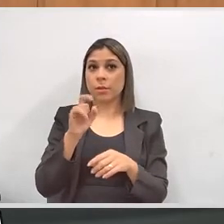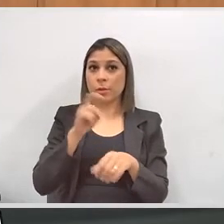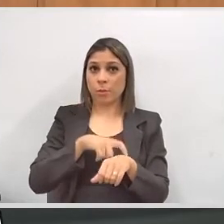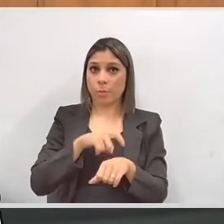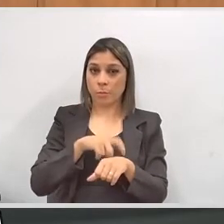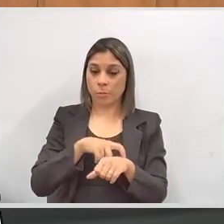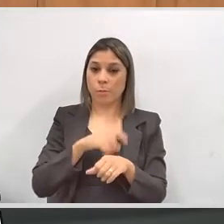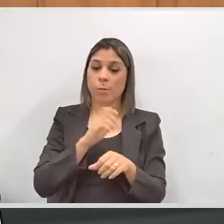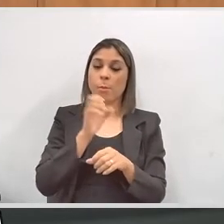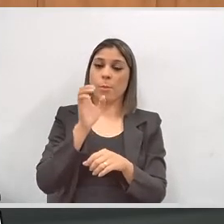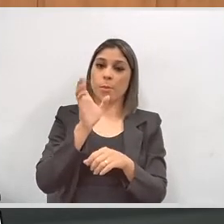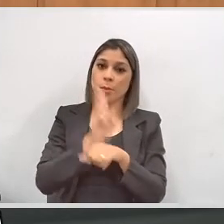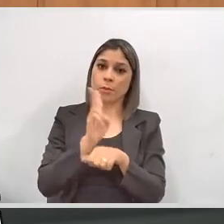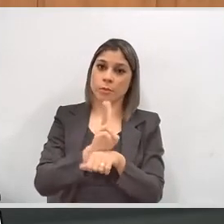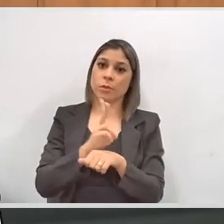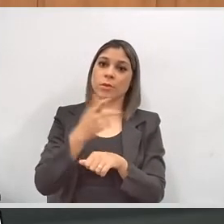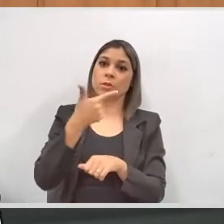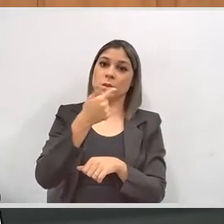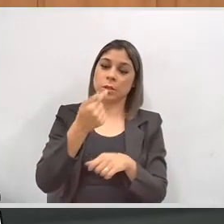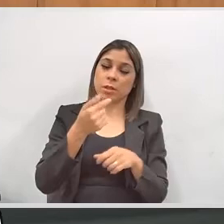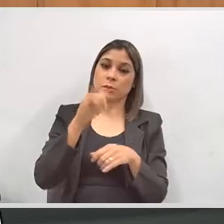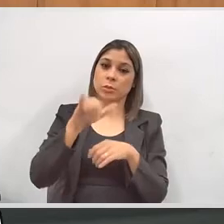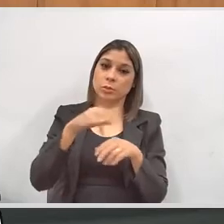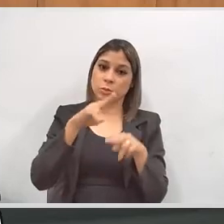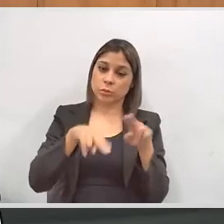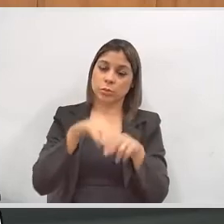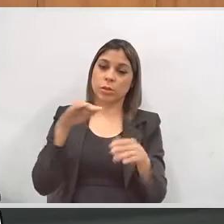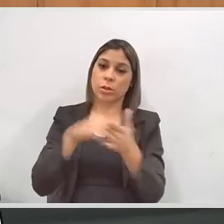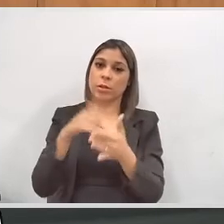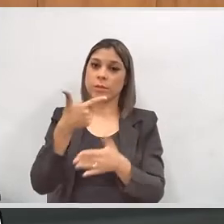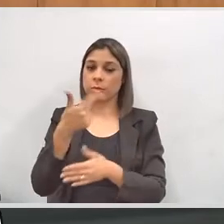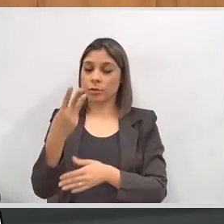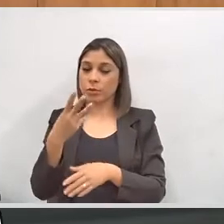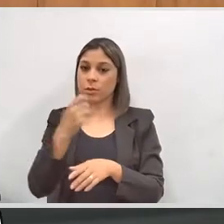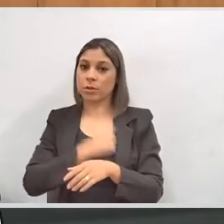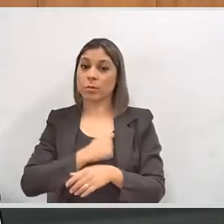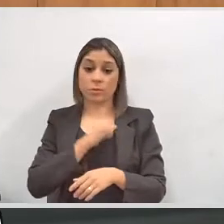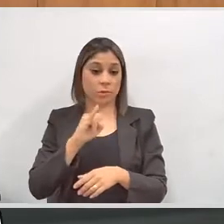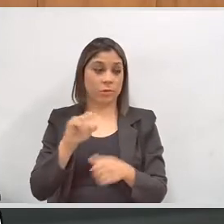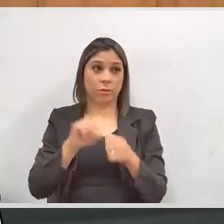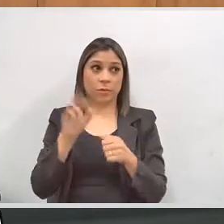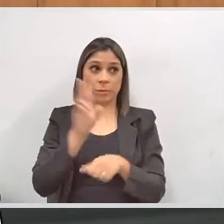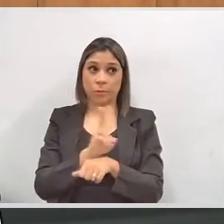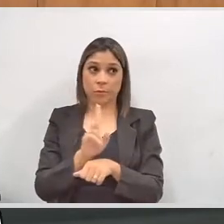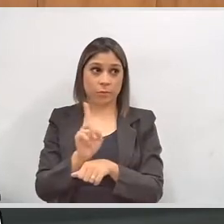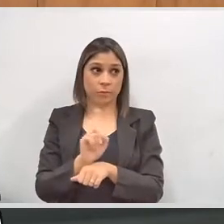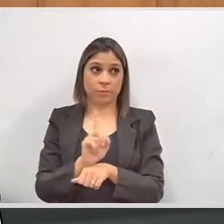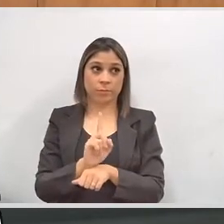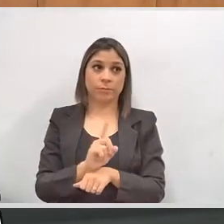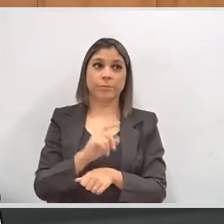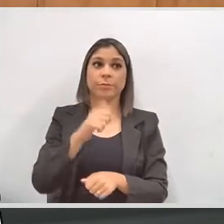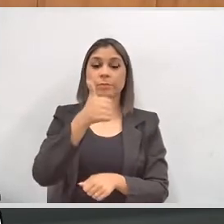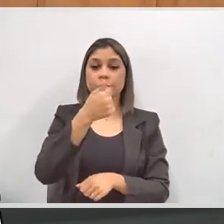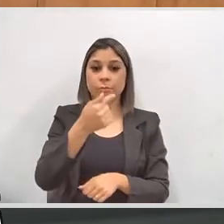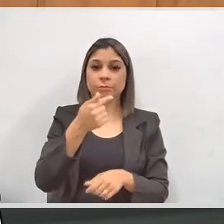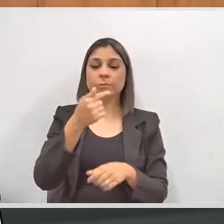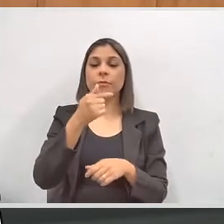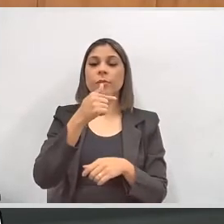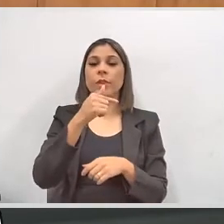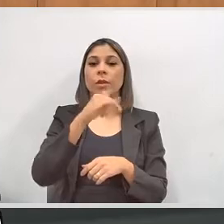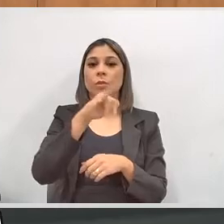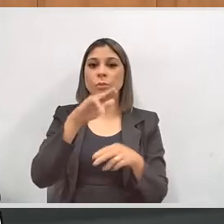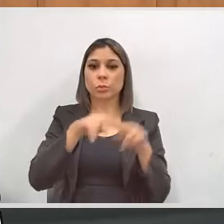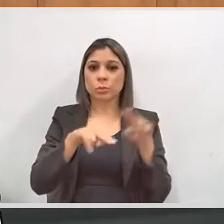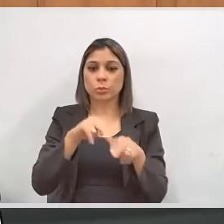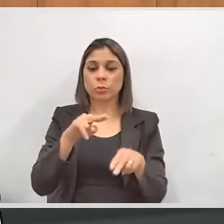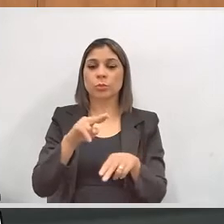provisória no mesmo prazo, 17 de julho a 23 de agosto. Só nessa hipótese. Se ele não tiver feito, ele vai votar na sessão de... 17 de...